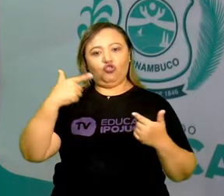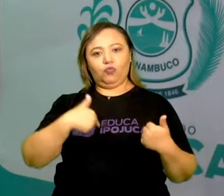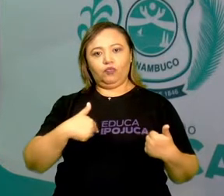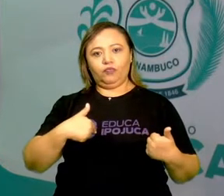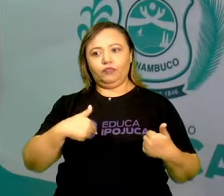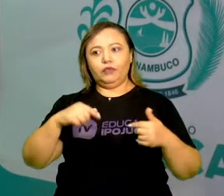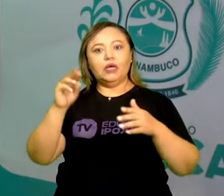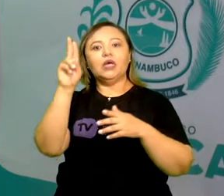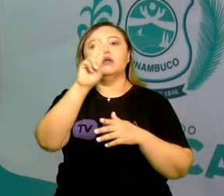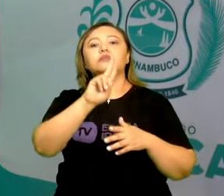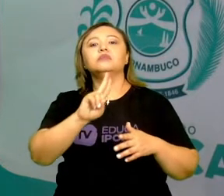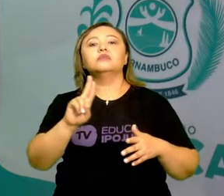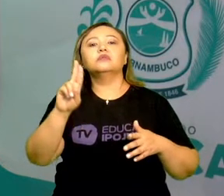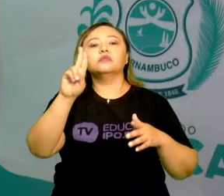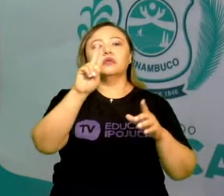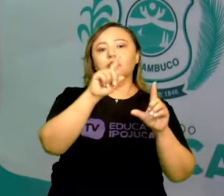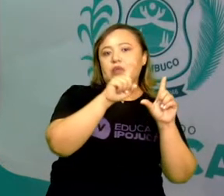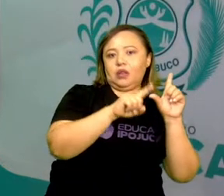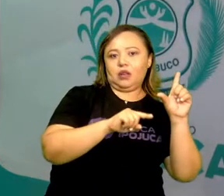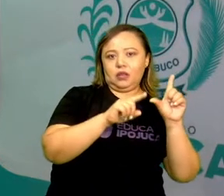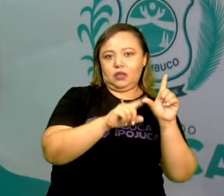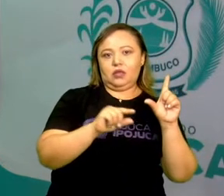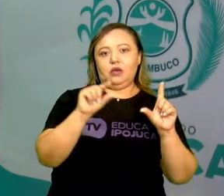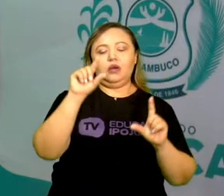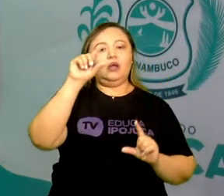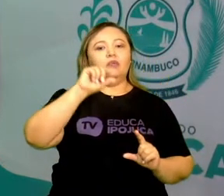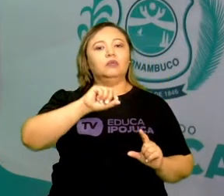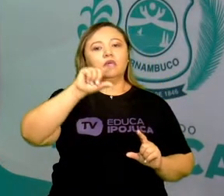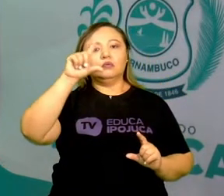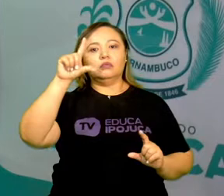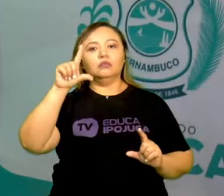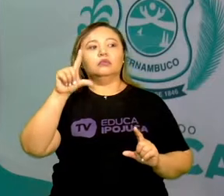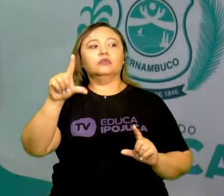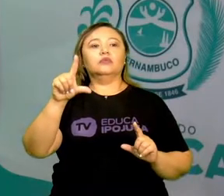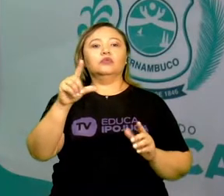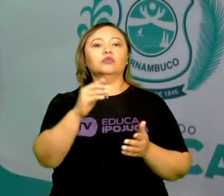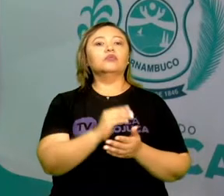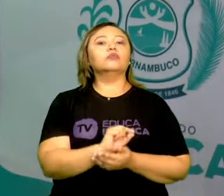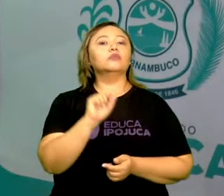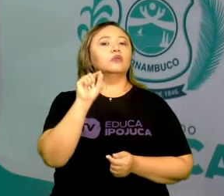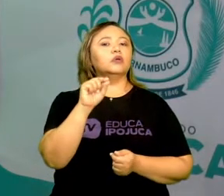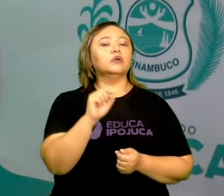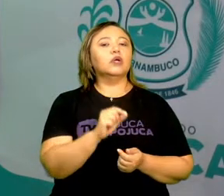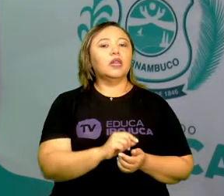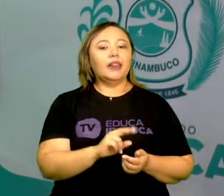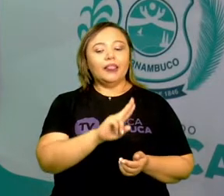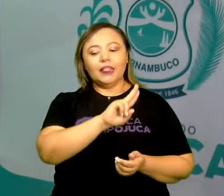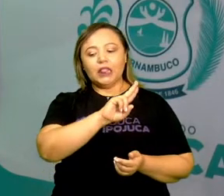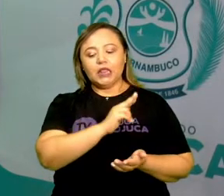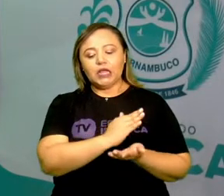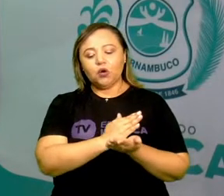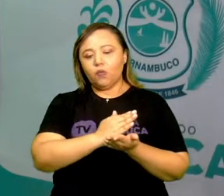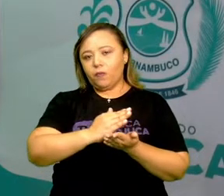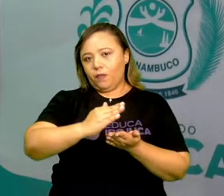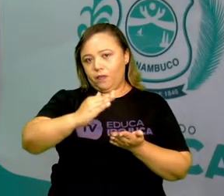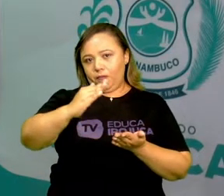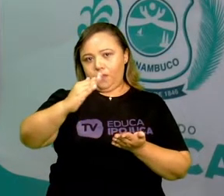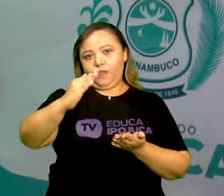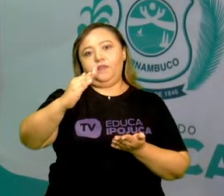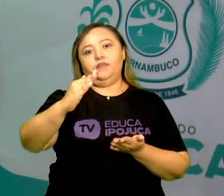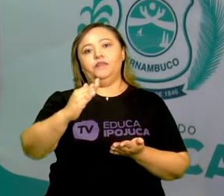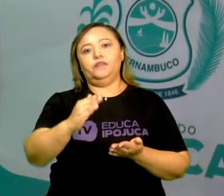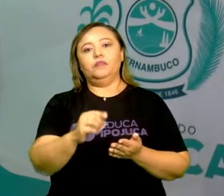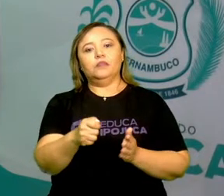são usadas, né? Utilizamos ela quando vamos iniciar